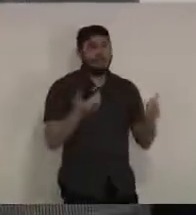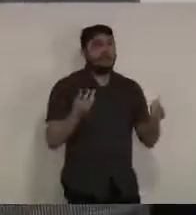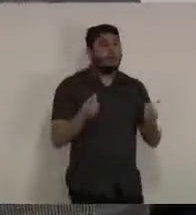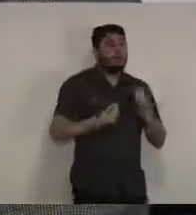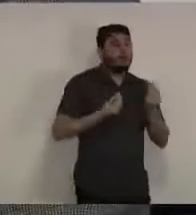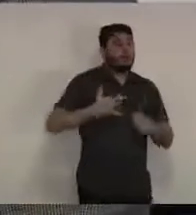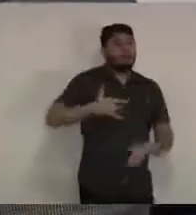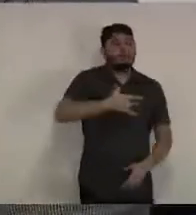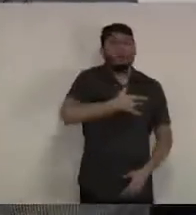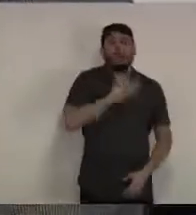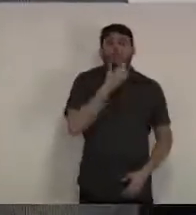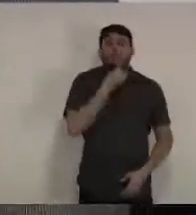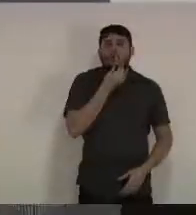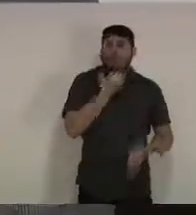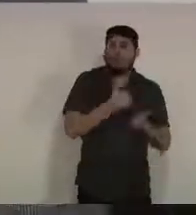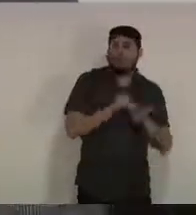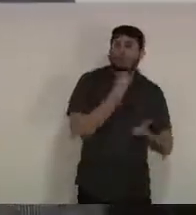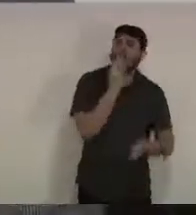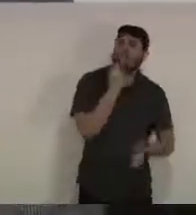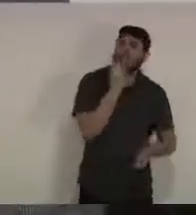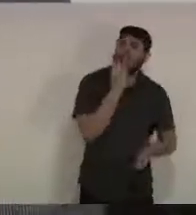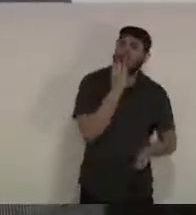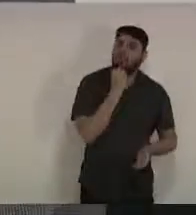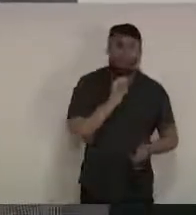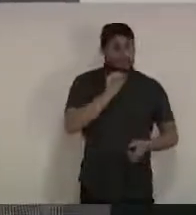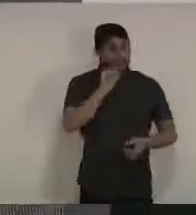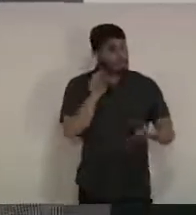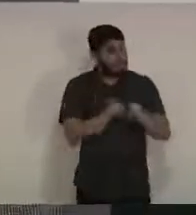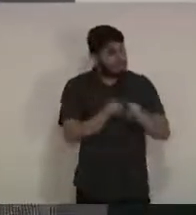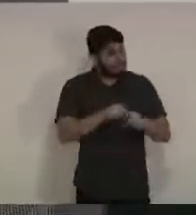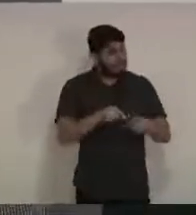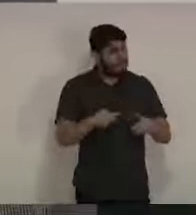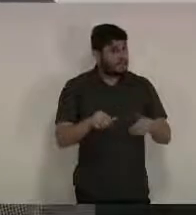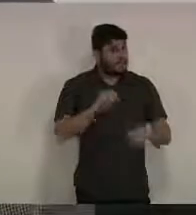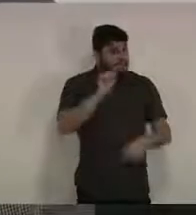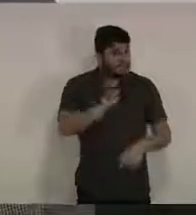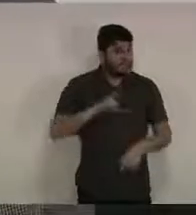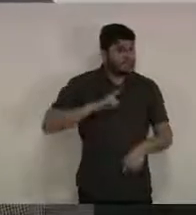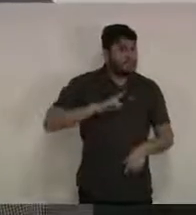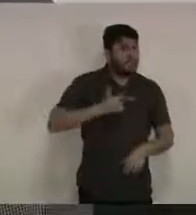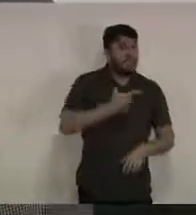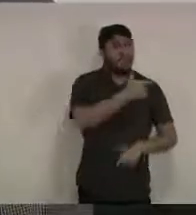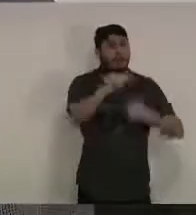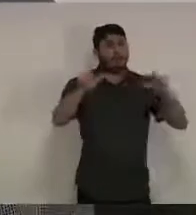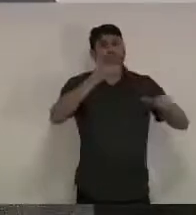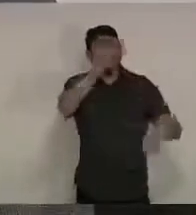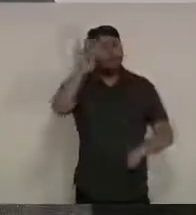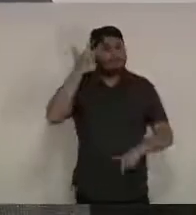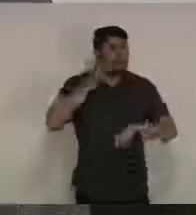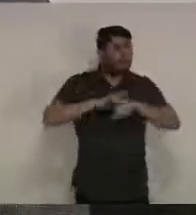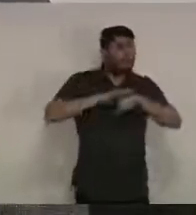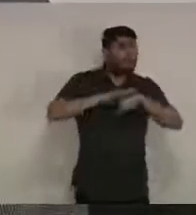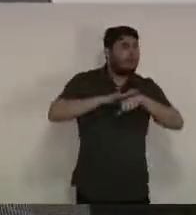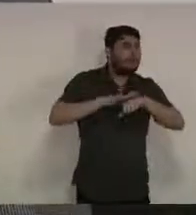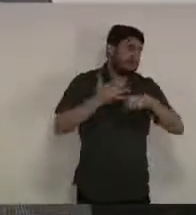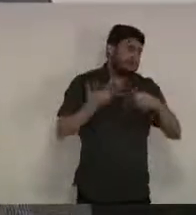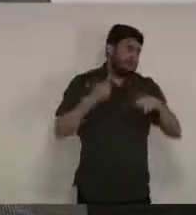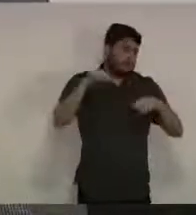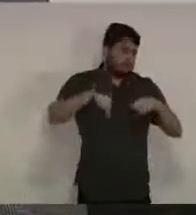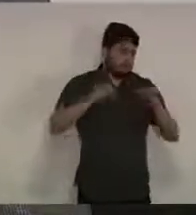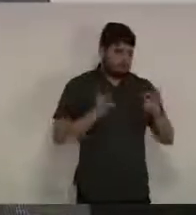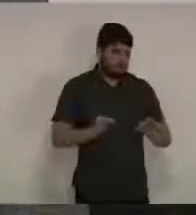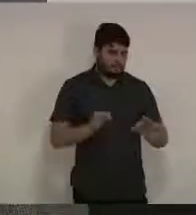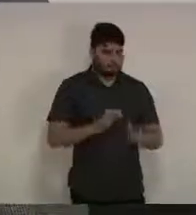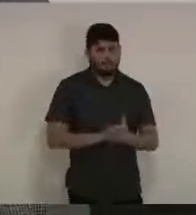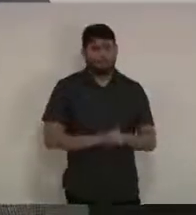Santos e se a Secretaria de Saúde isolou mais alguém com suspeito ou confirmação para a Covid-19 veja o nosso secretário